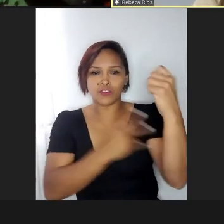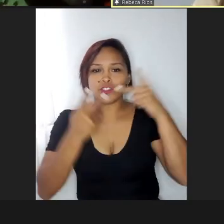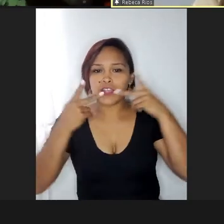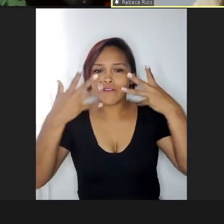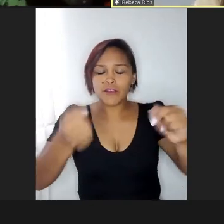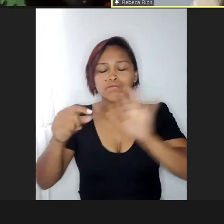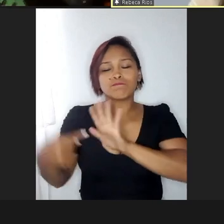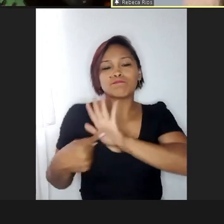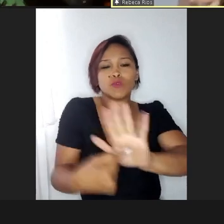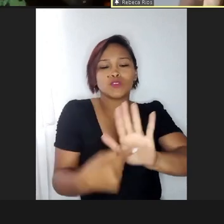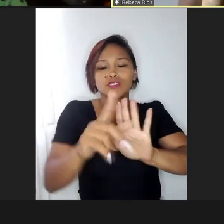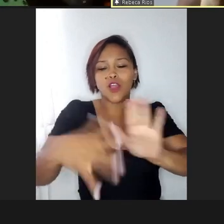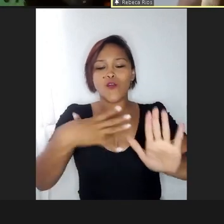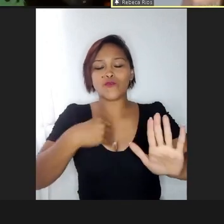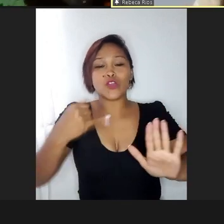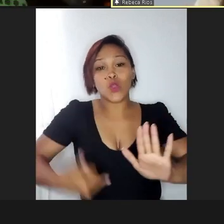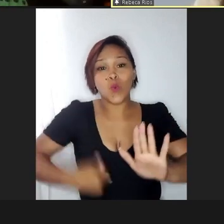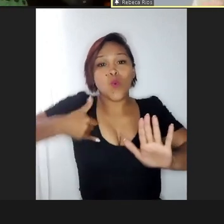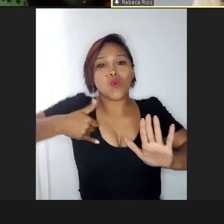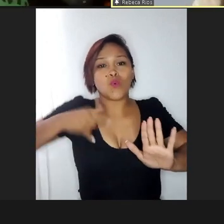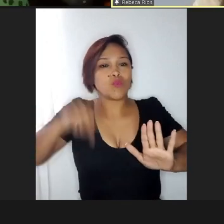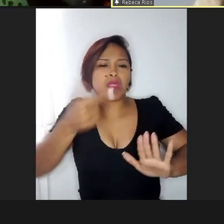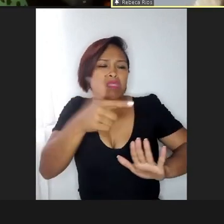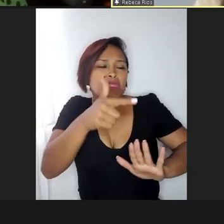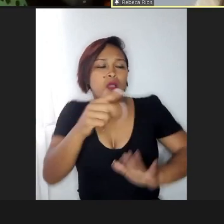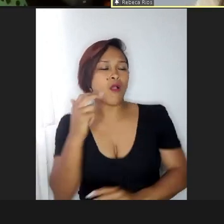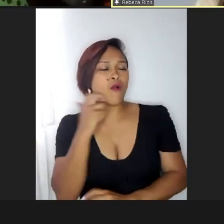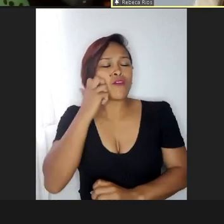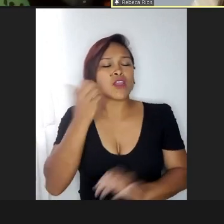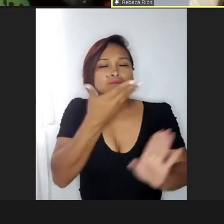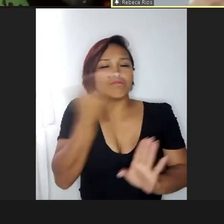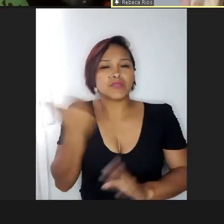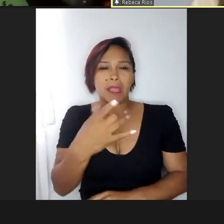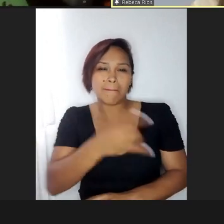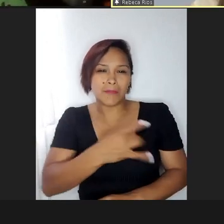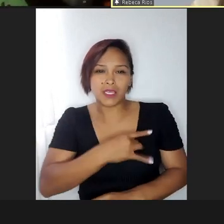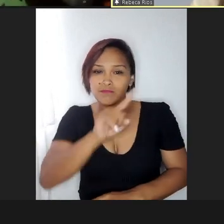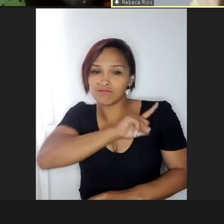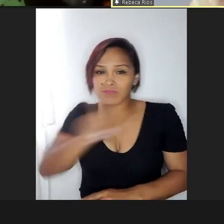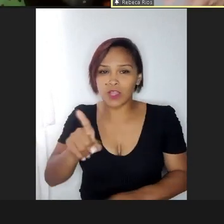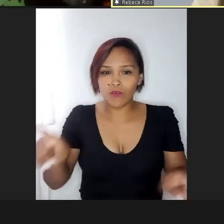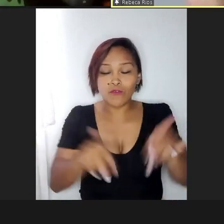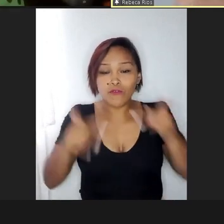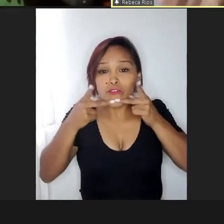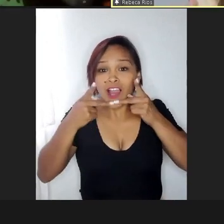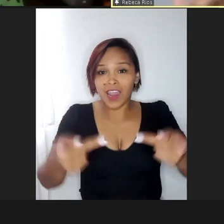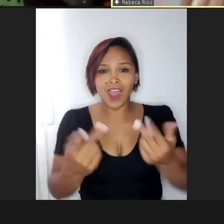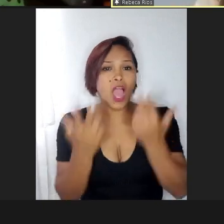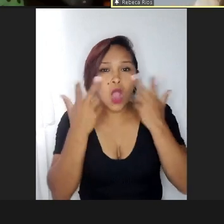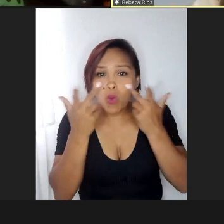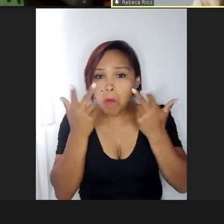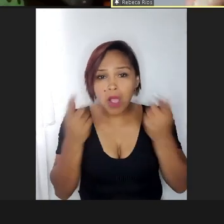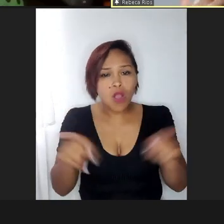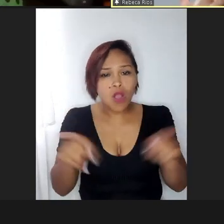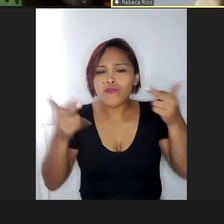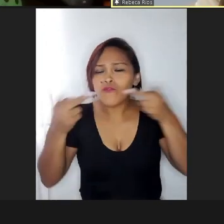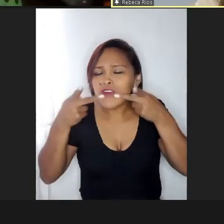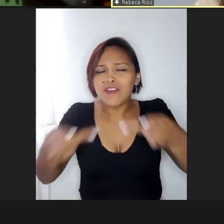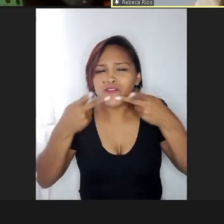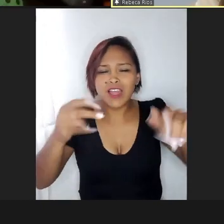filhos, não termos, né, vergonha, medo, falar disso, falar, falar, falar, com